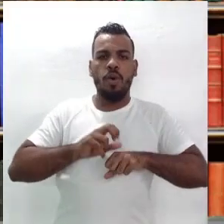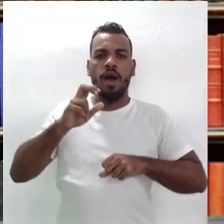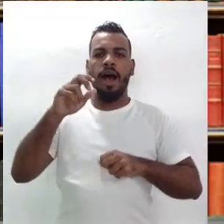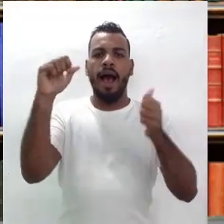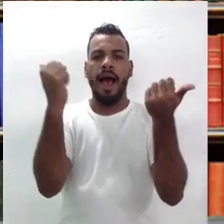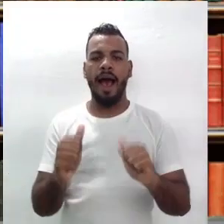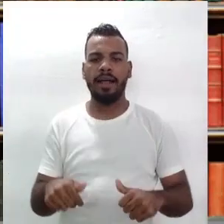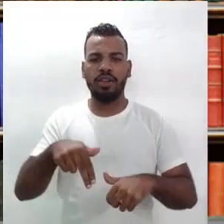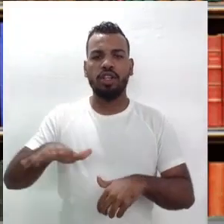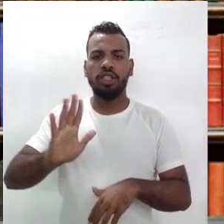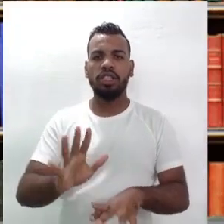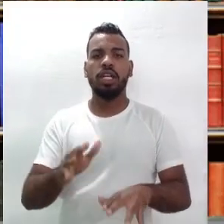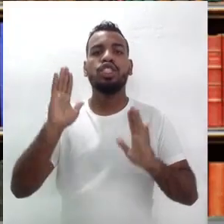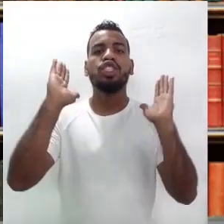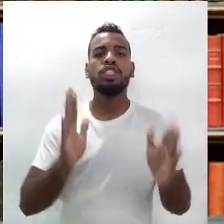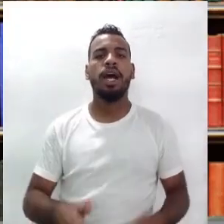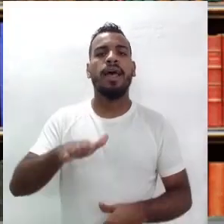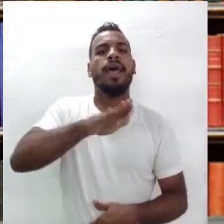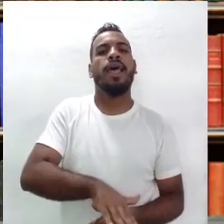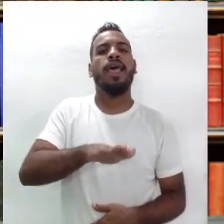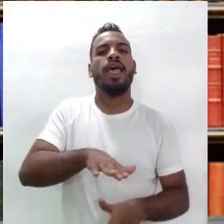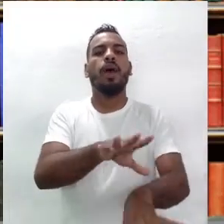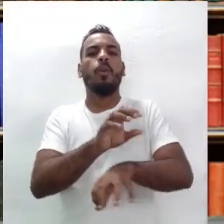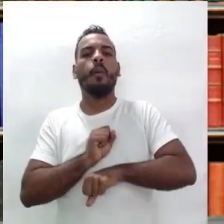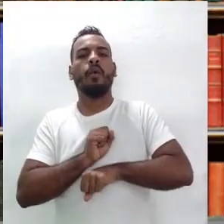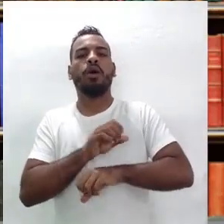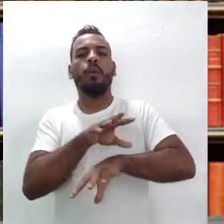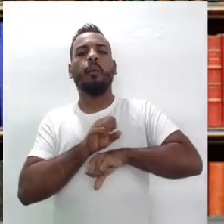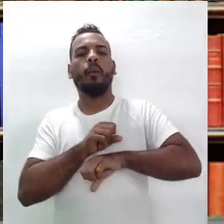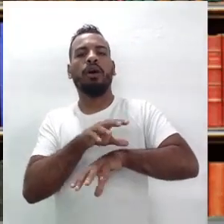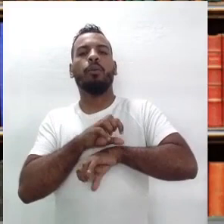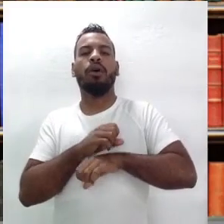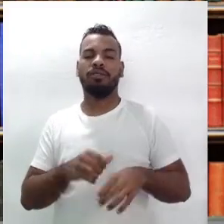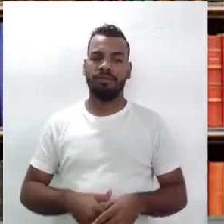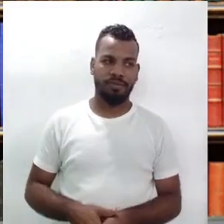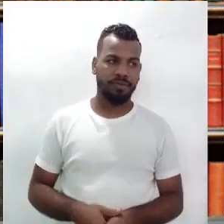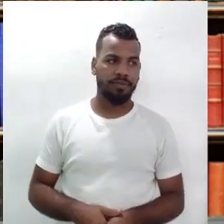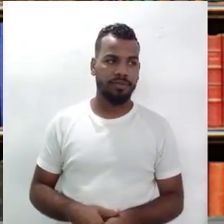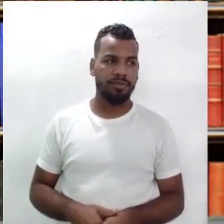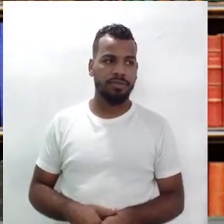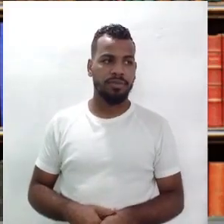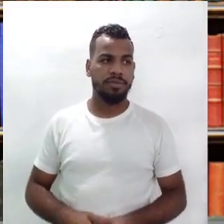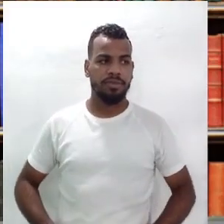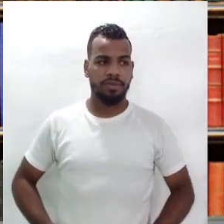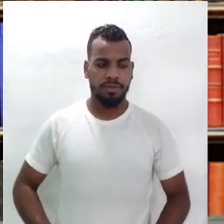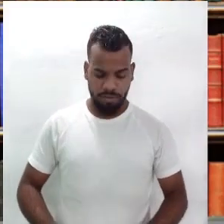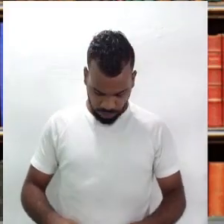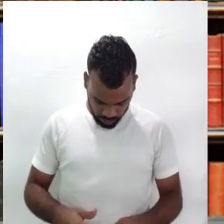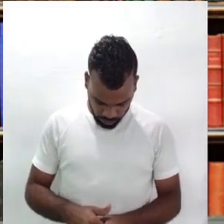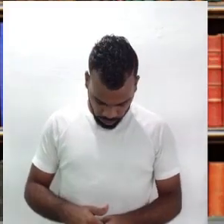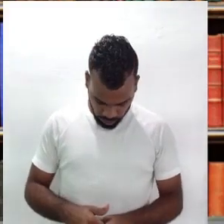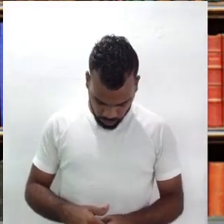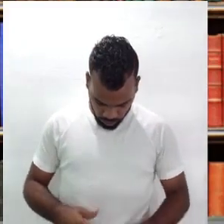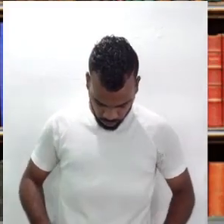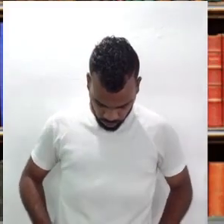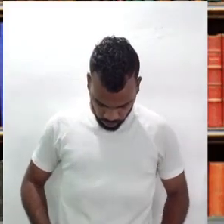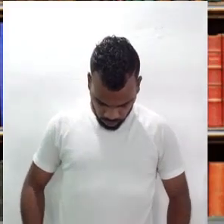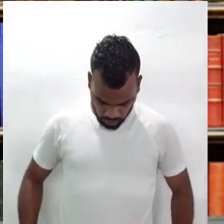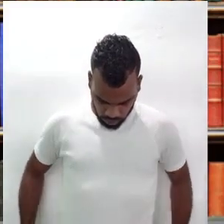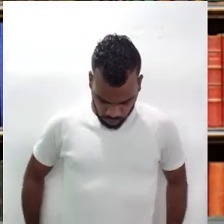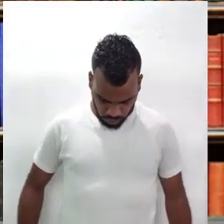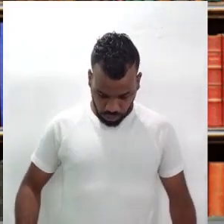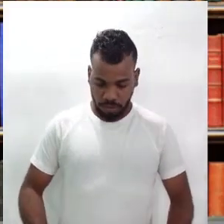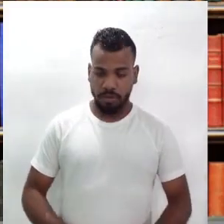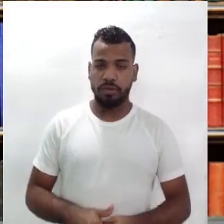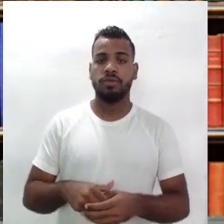nordestina desde a infância. E eu completaria o seguinte, professor, é a questão, eu gostaria de observar, como professor de